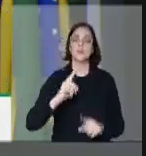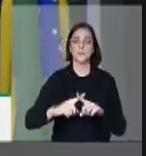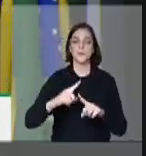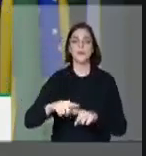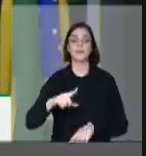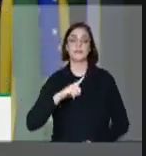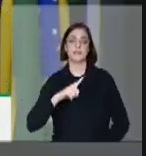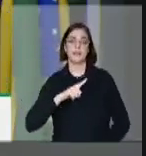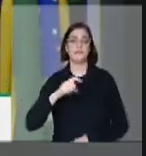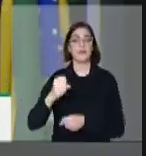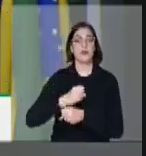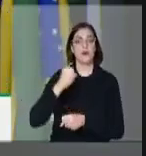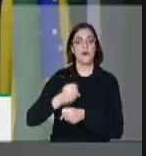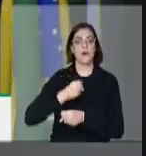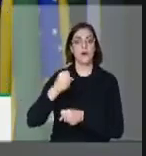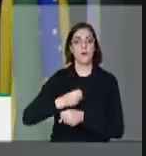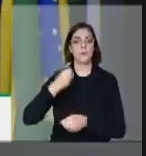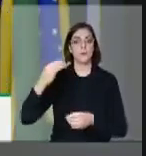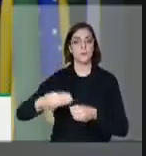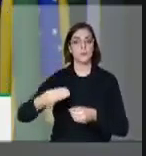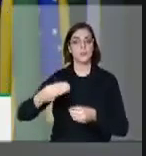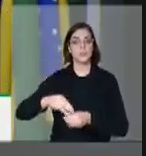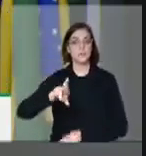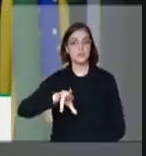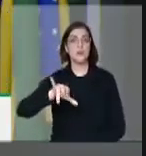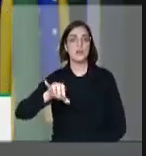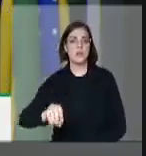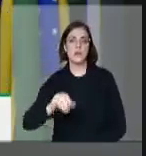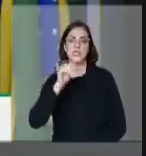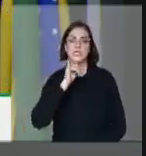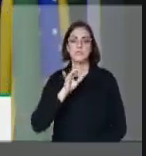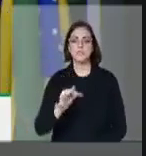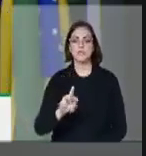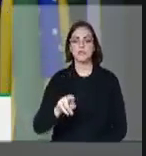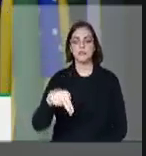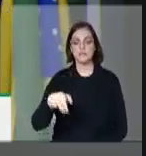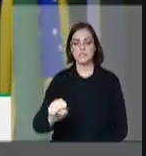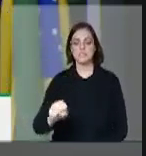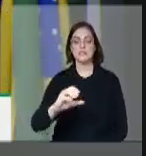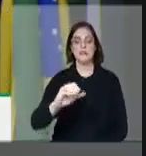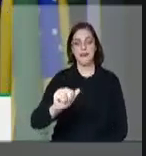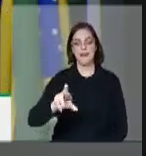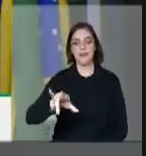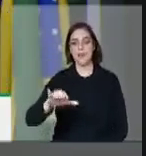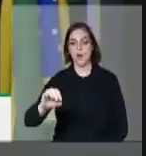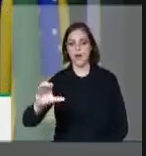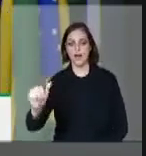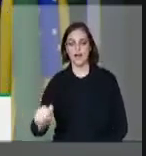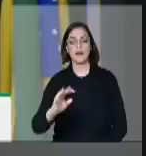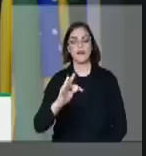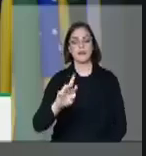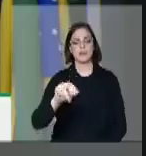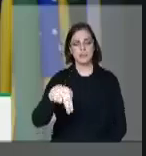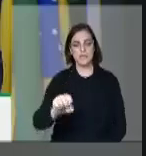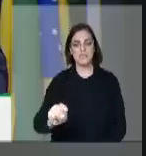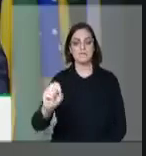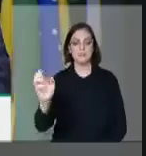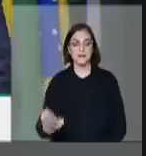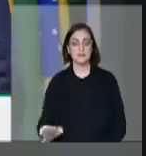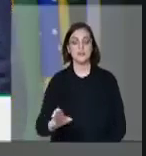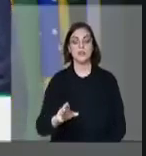realizadas no município do Rio de Janeiro, como a Transcarioca, Transbrasil e o programa de